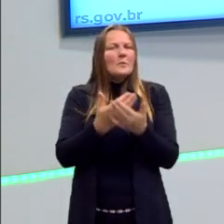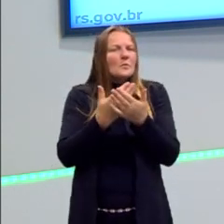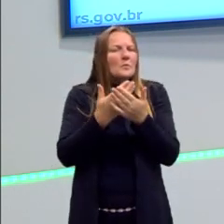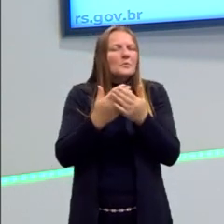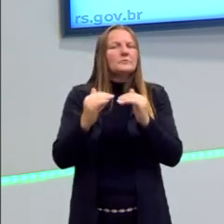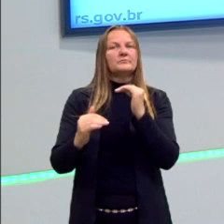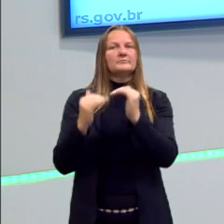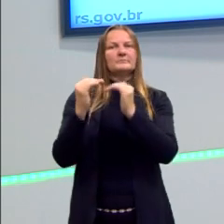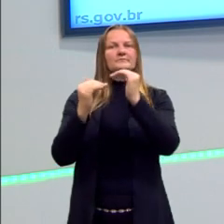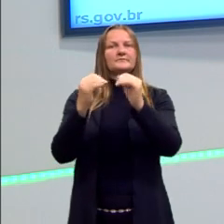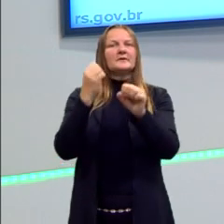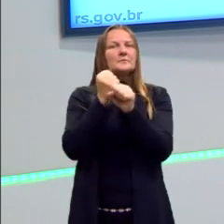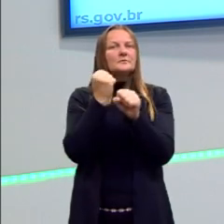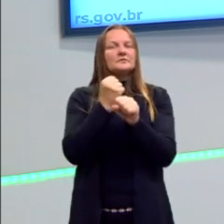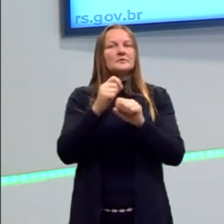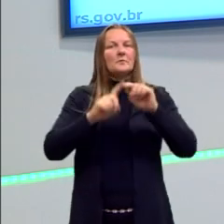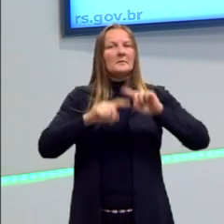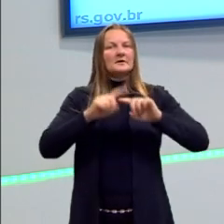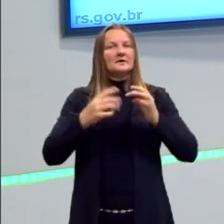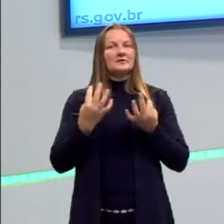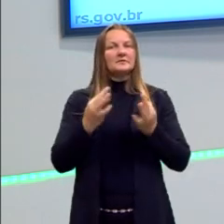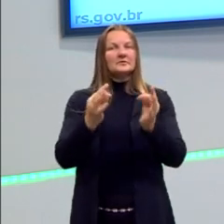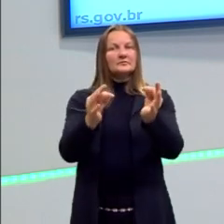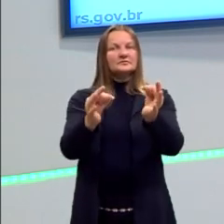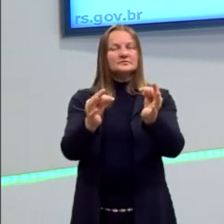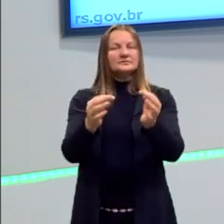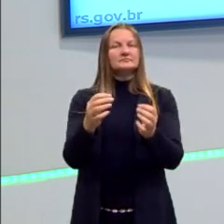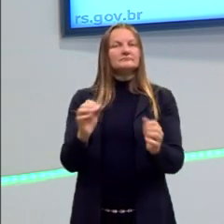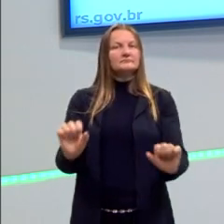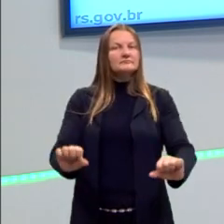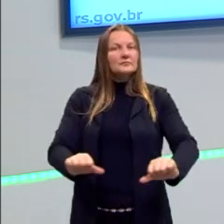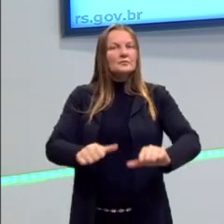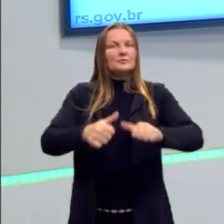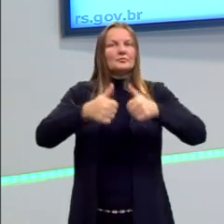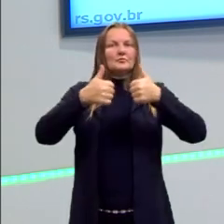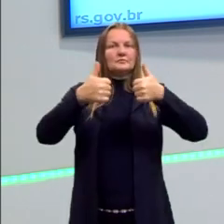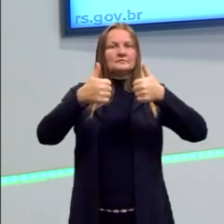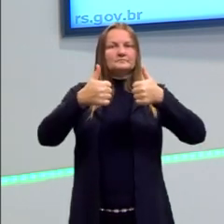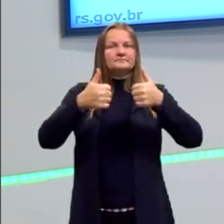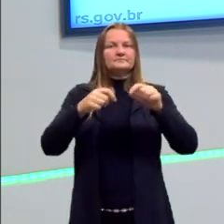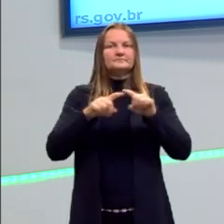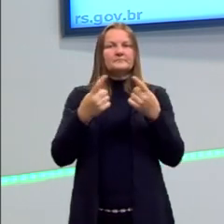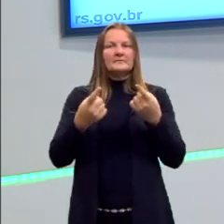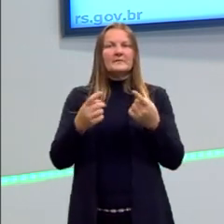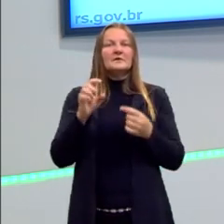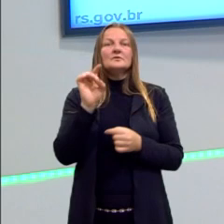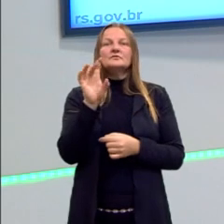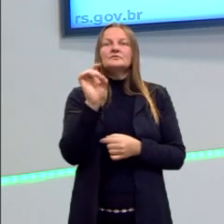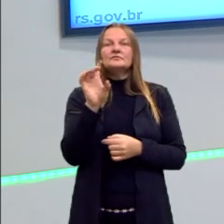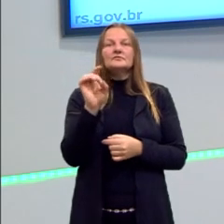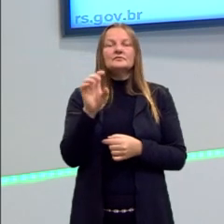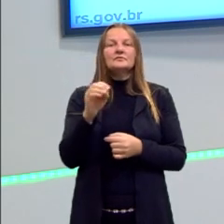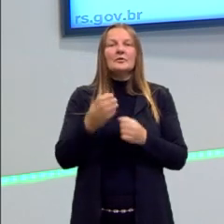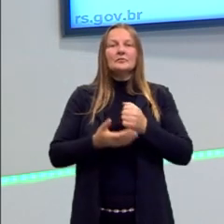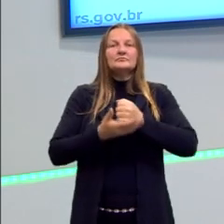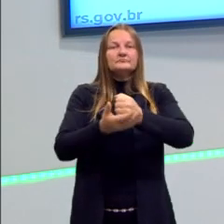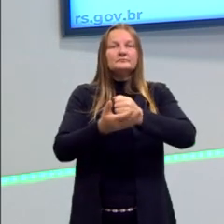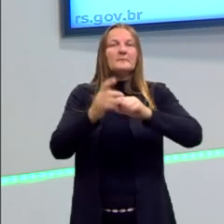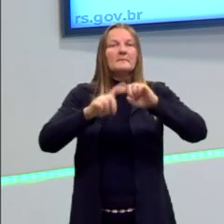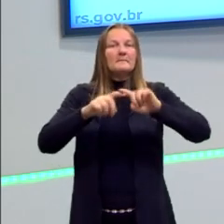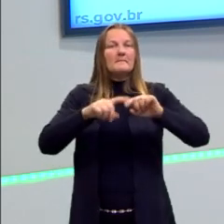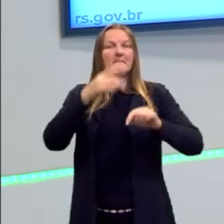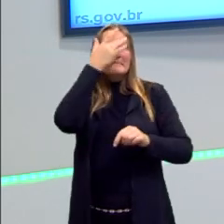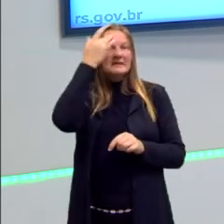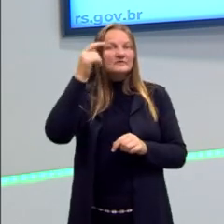produzir materiais tecnológicos e eles não passam mais a ser somente fornecedores de mão de